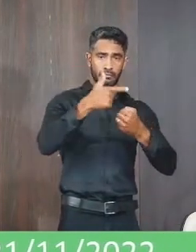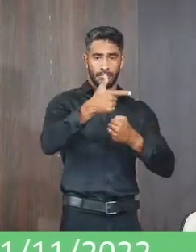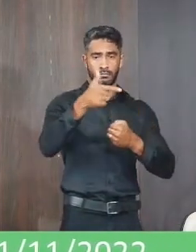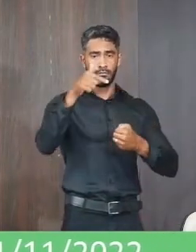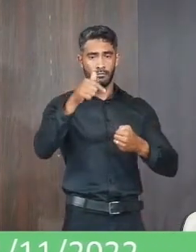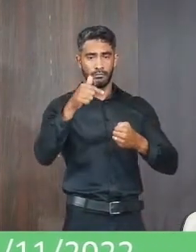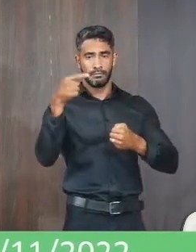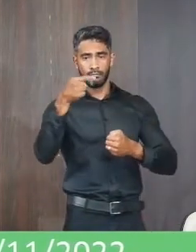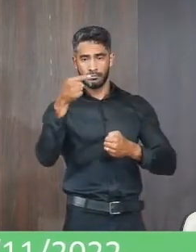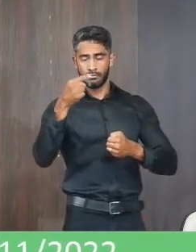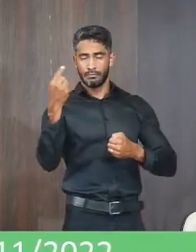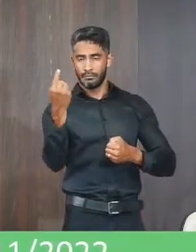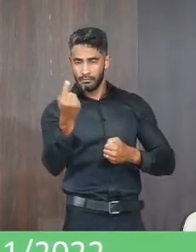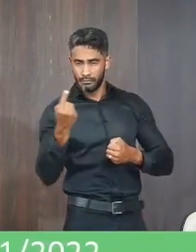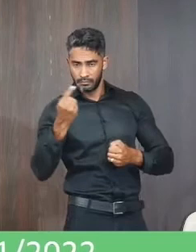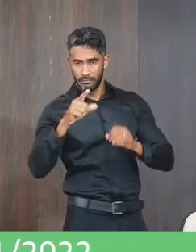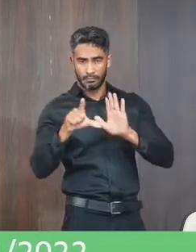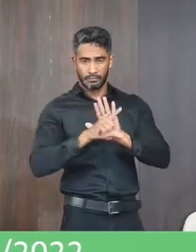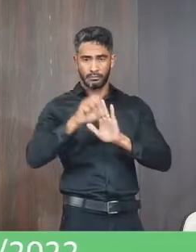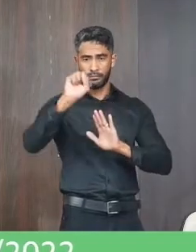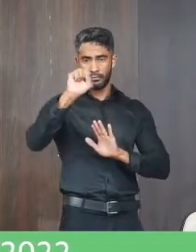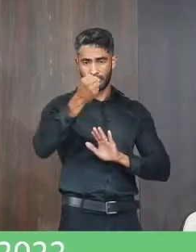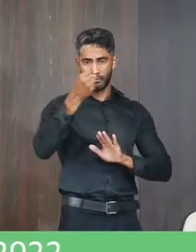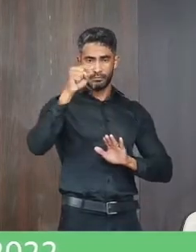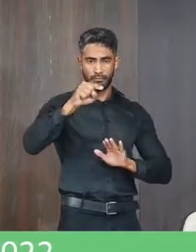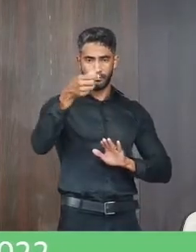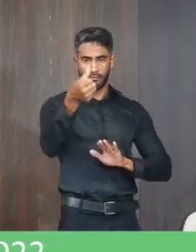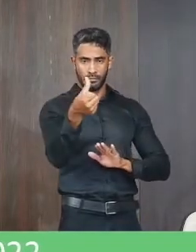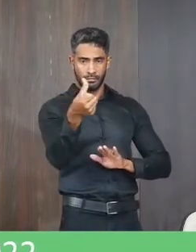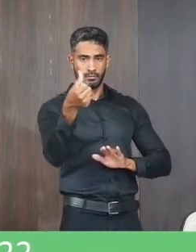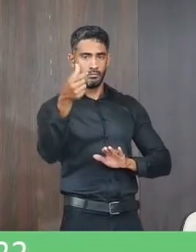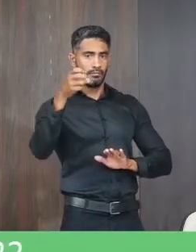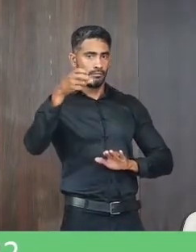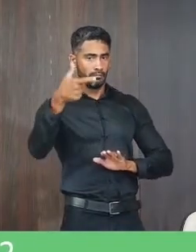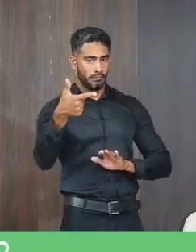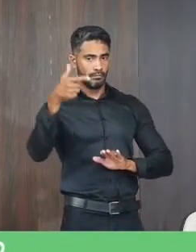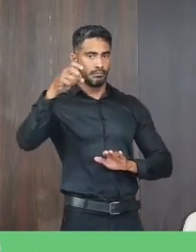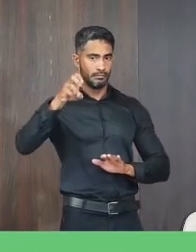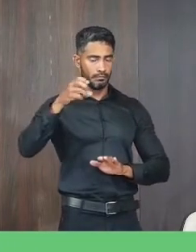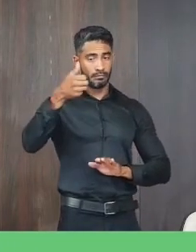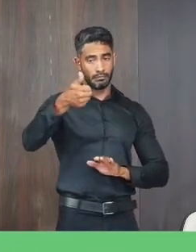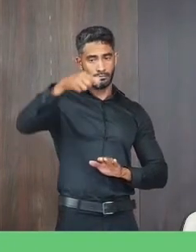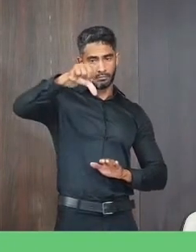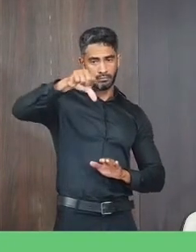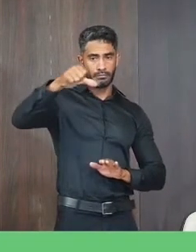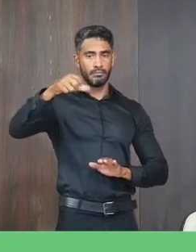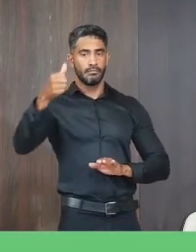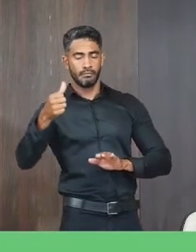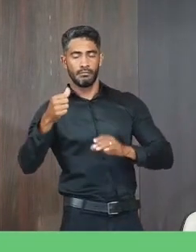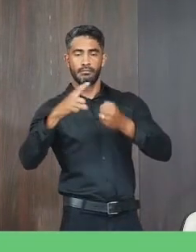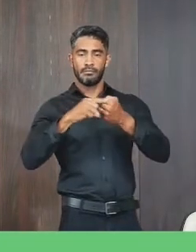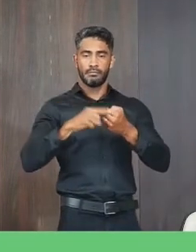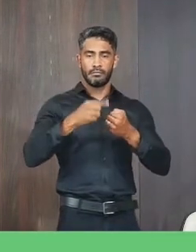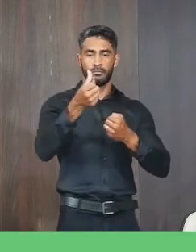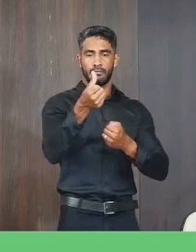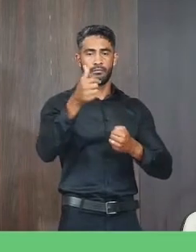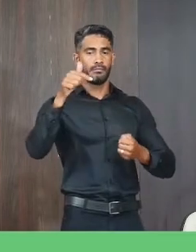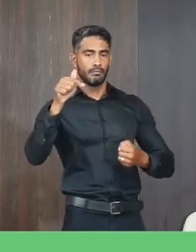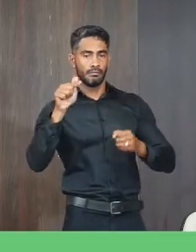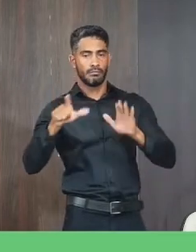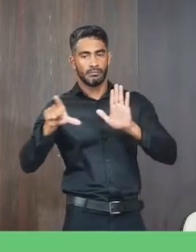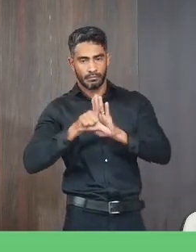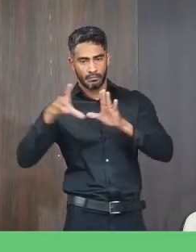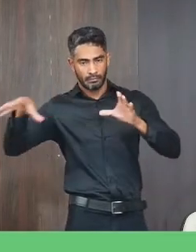parágrafo único, inciso 4º da Lei nº 8.625 de 1993, e o artigo 67, inciso 6º da Lei